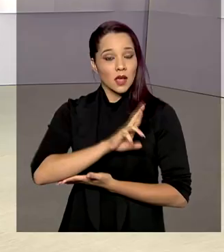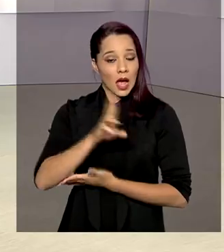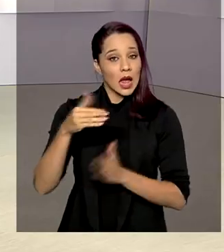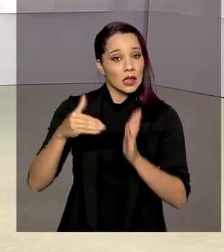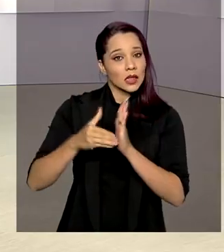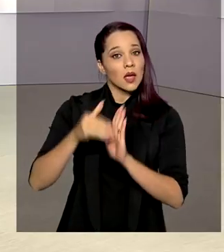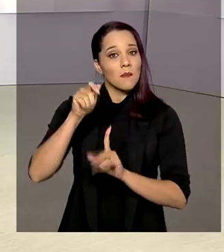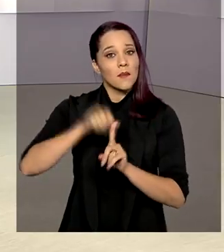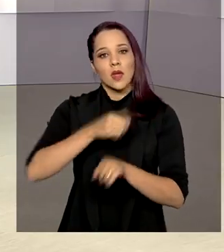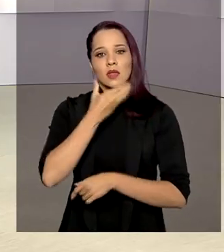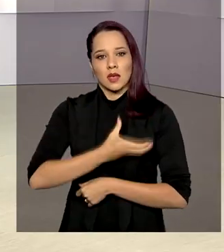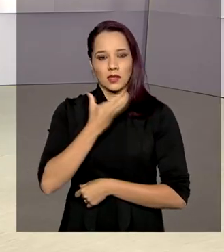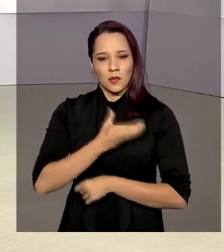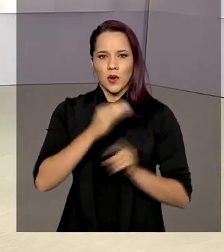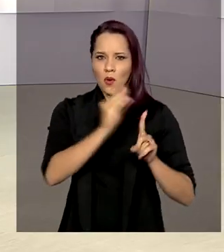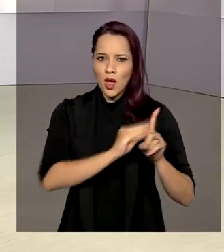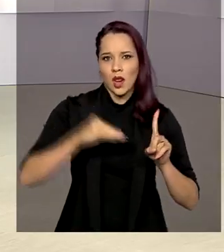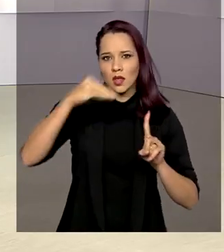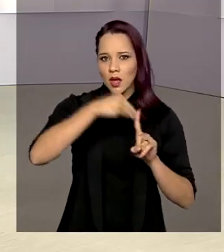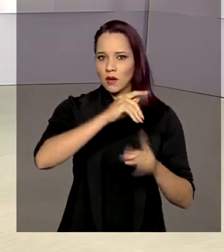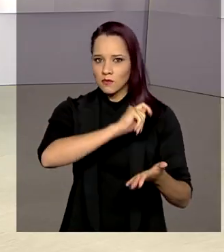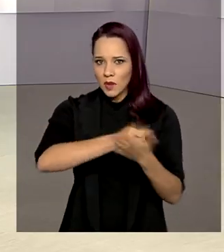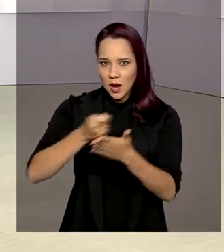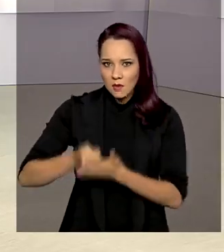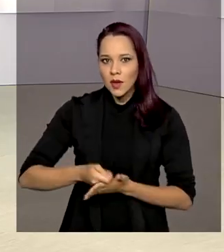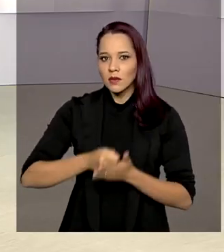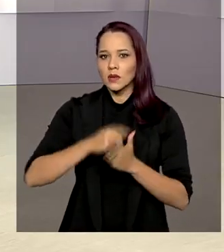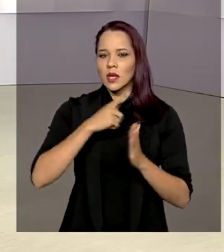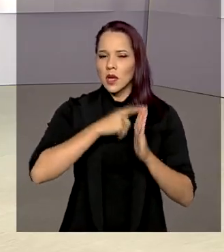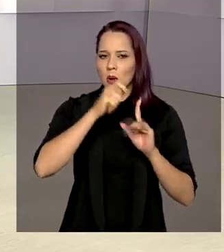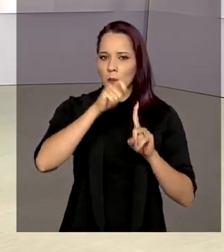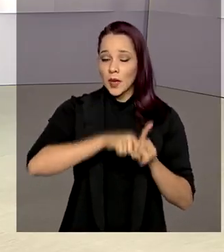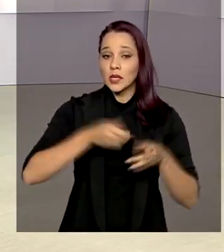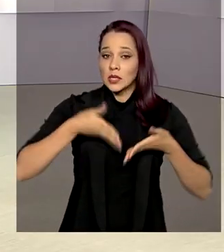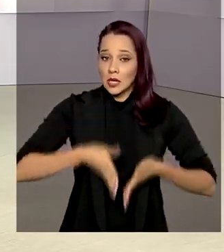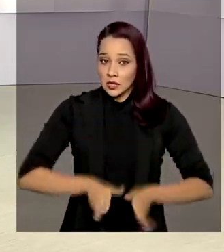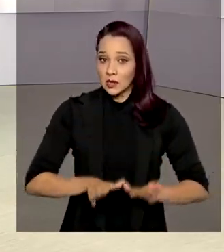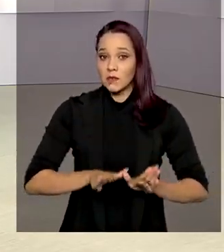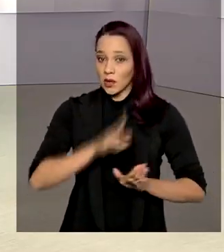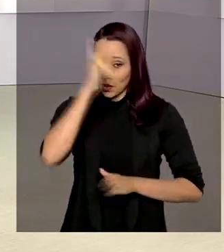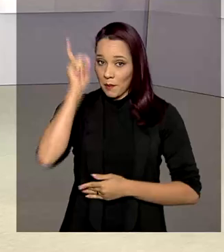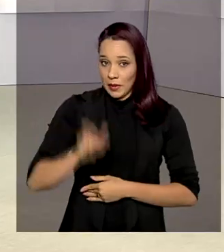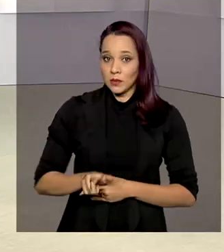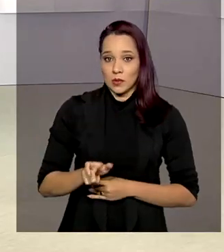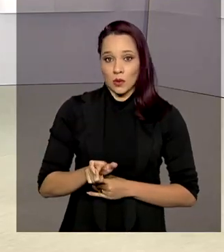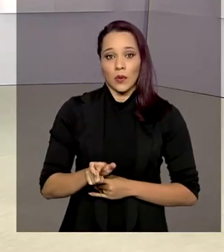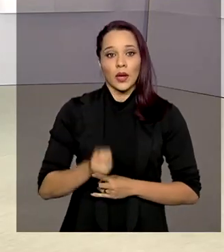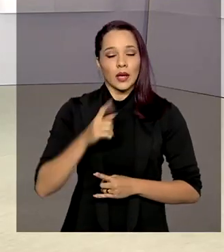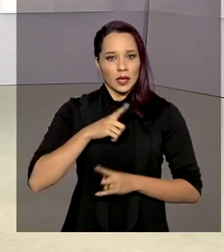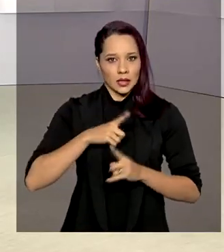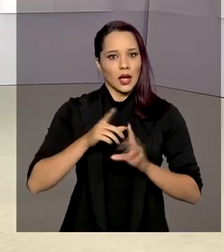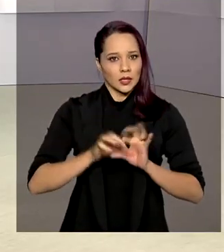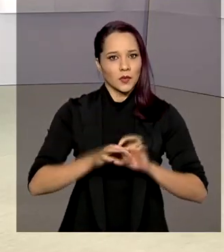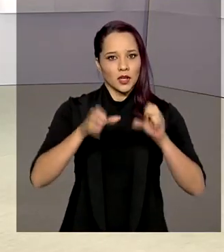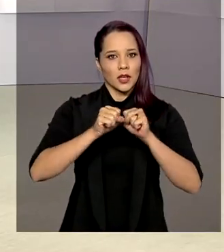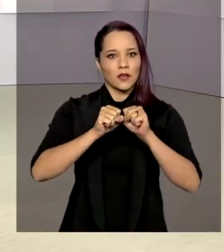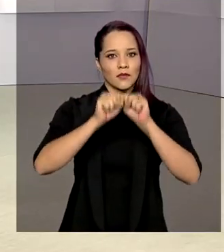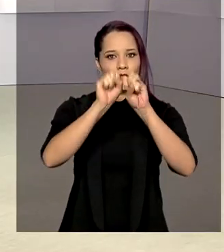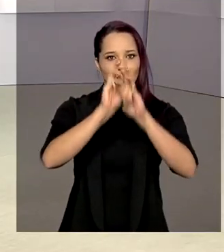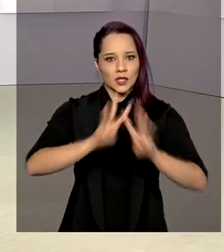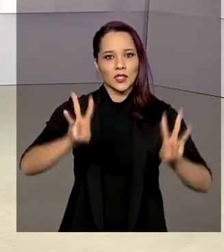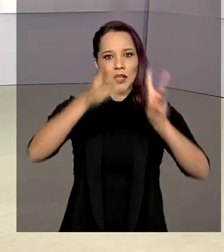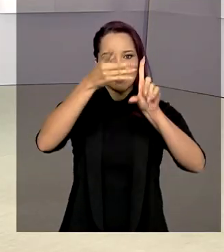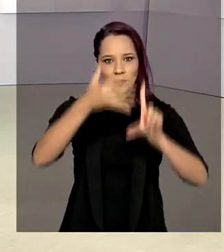até dezembro. O calendário de pagamentos obedece ao mês de nascimento do beneficiário e está disponível na página da